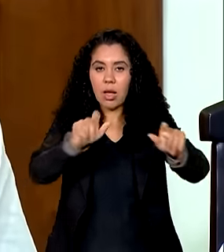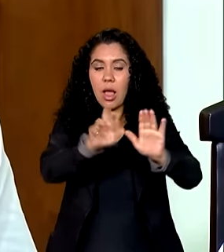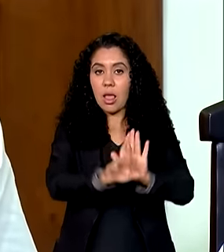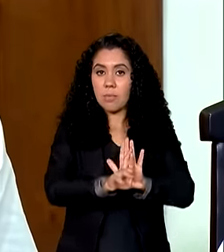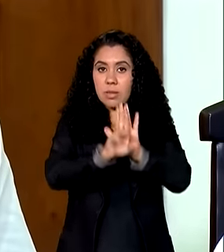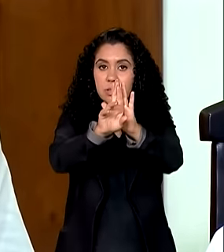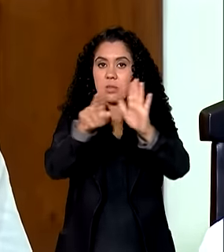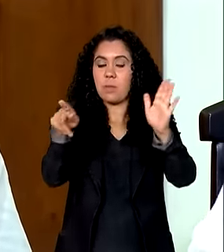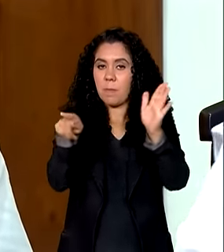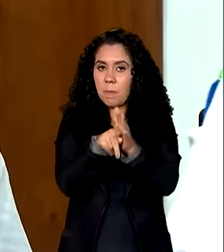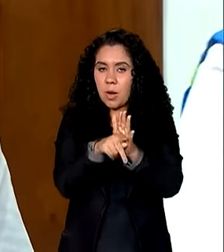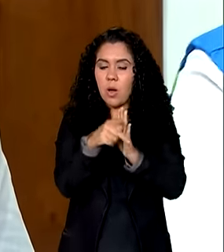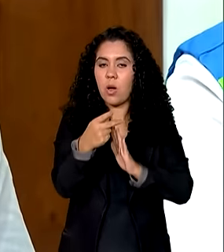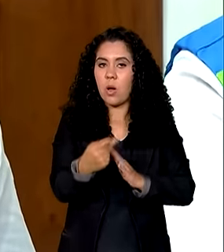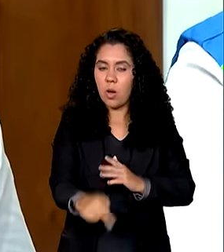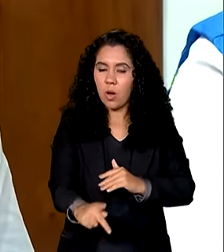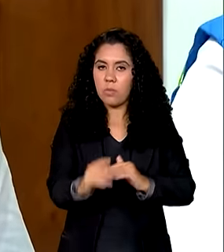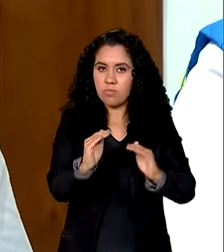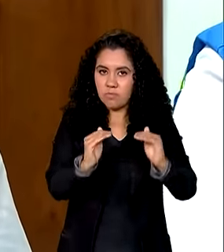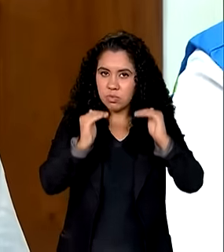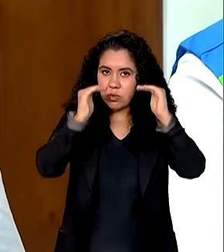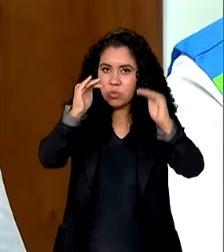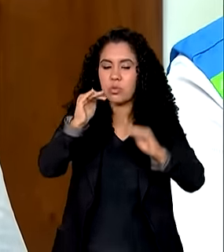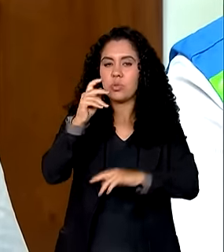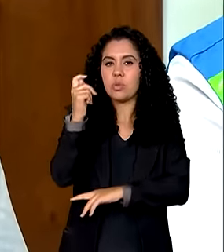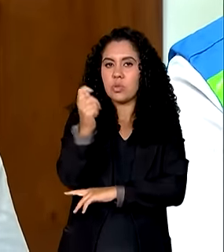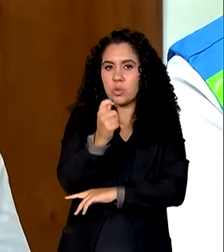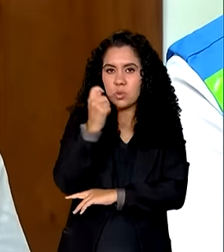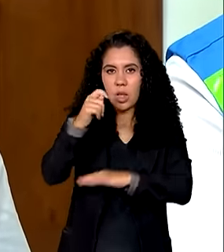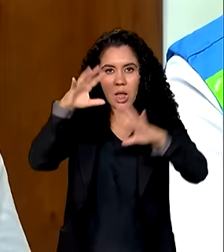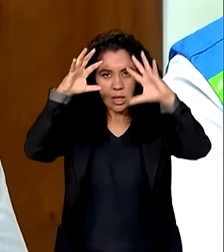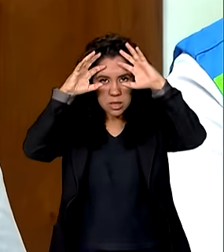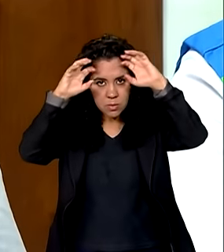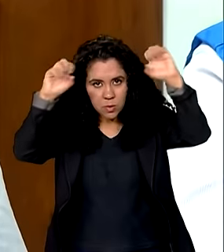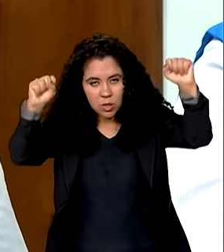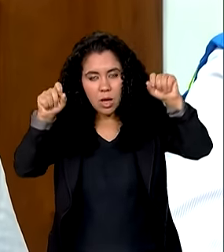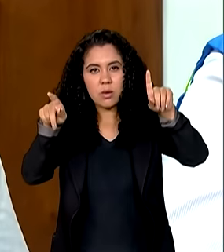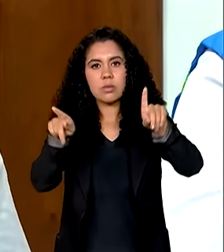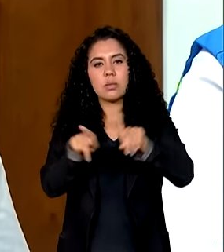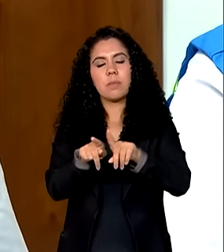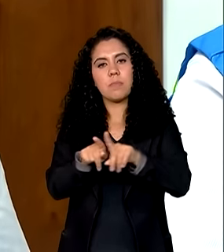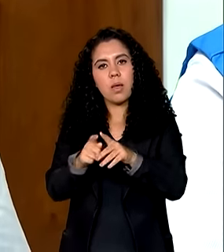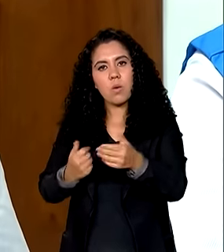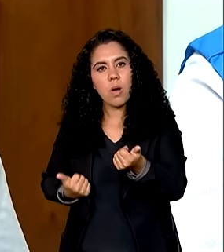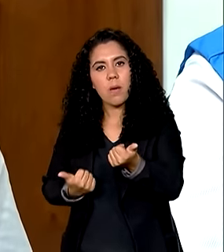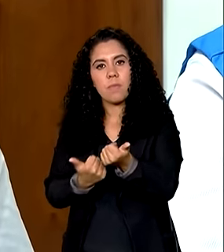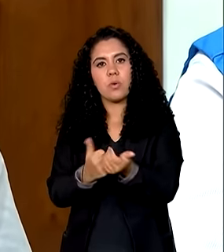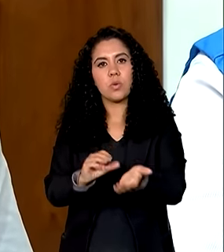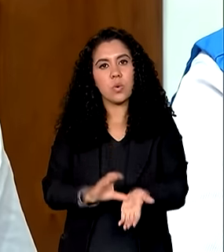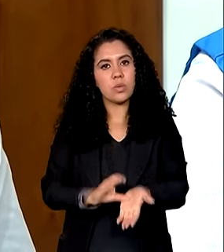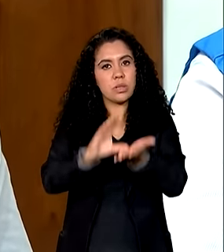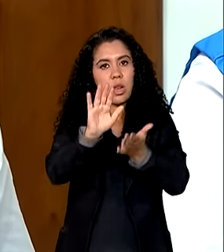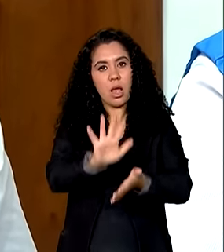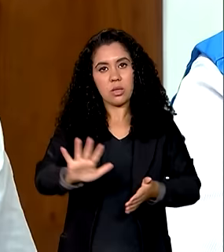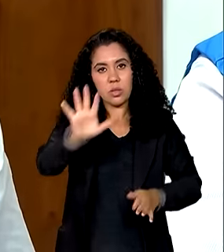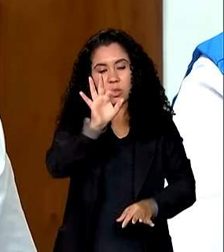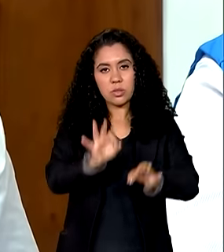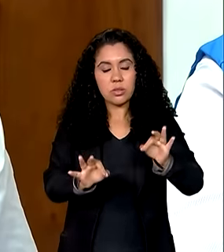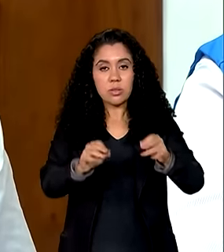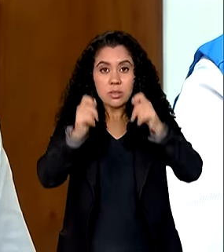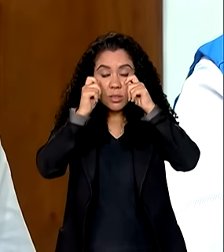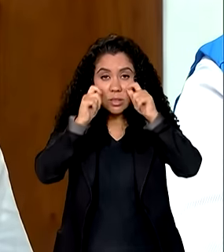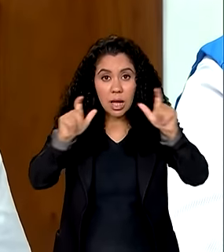do governo do Rio Grande do Sul do Tribunal do Rio Grande do Sul com apoio do Conselho Nacional de Justiça enfim estão atentos à